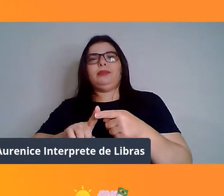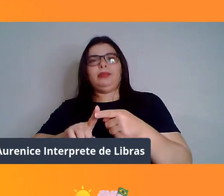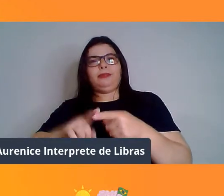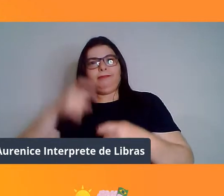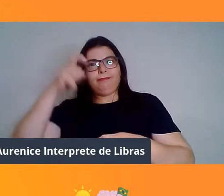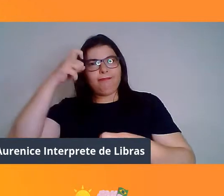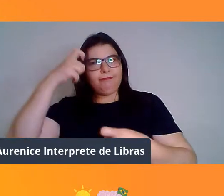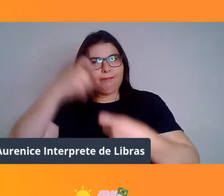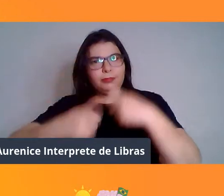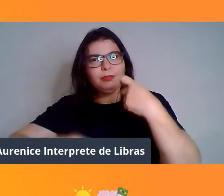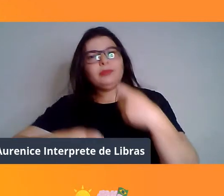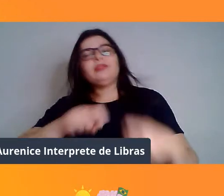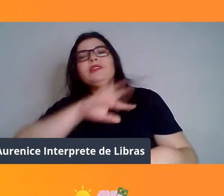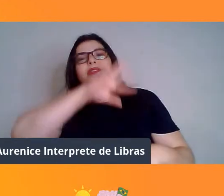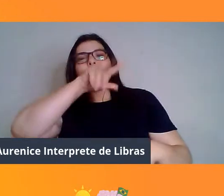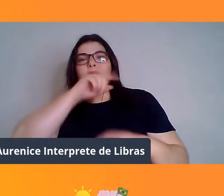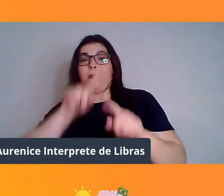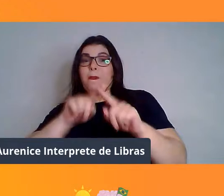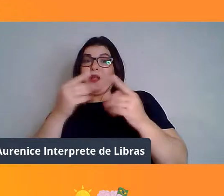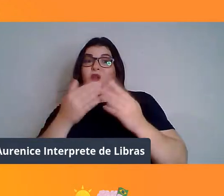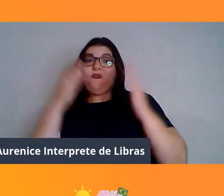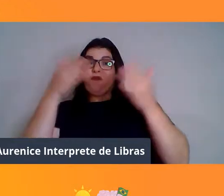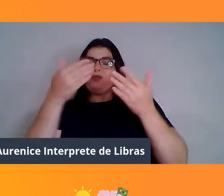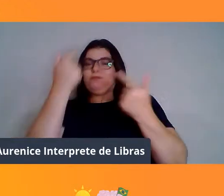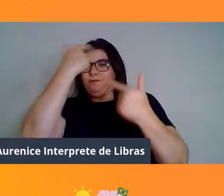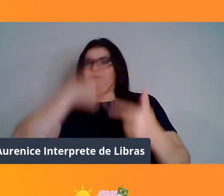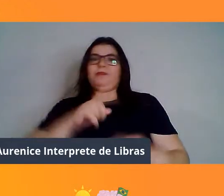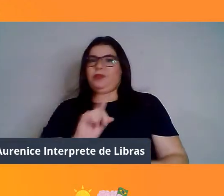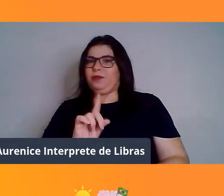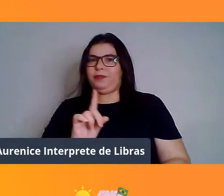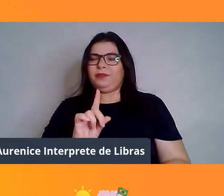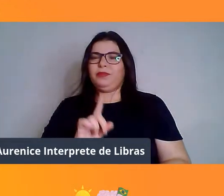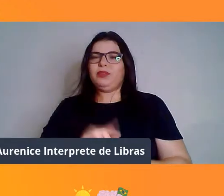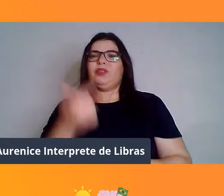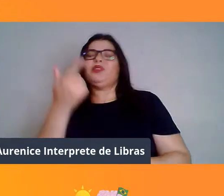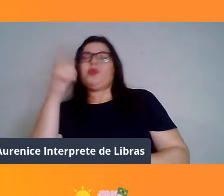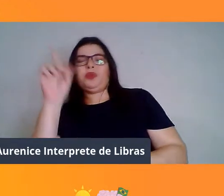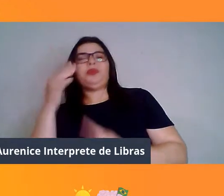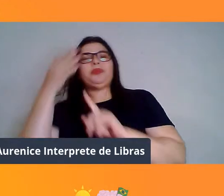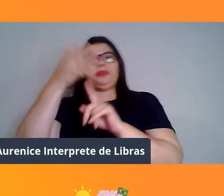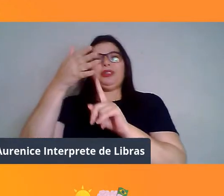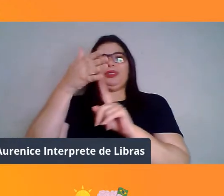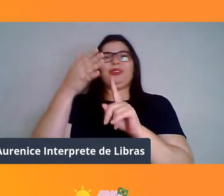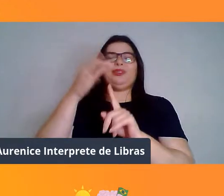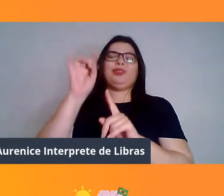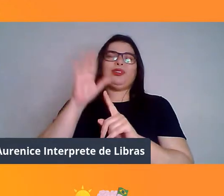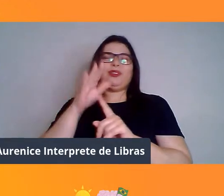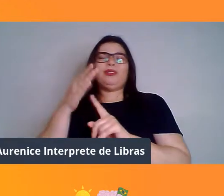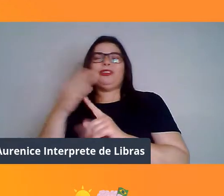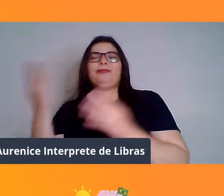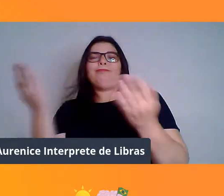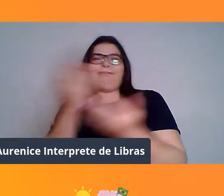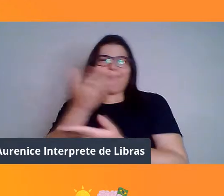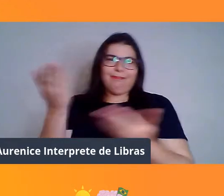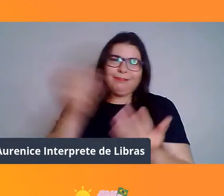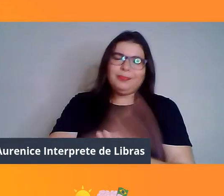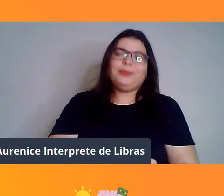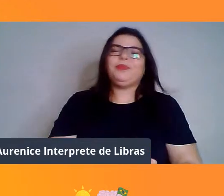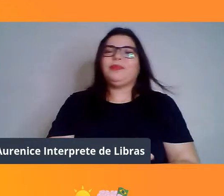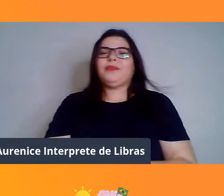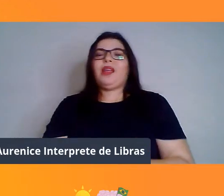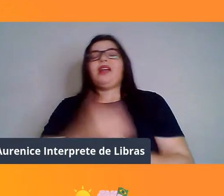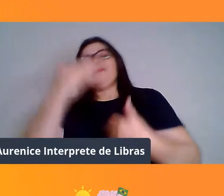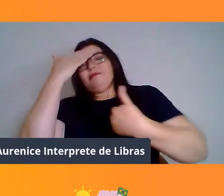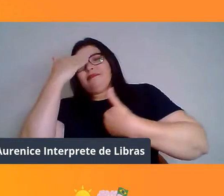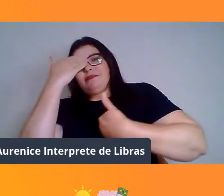foco hoje não sou eu, tá bom, pessoal? Nós vamos ser outros palestrantes e eu vou estar só como mediadora, tá certo? Agradecer